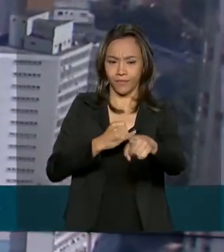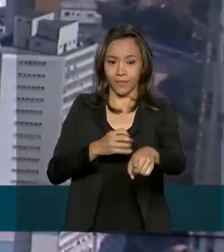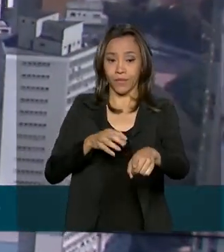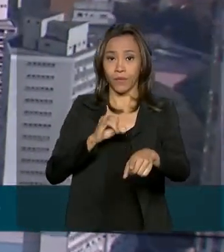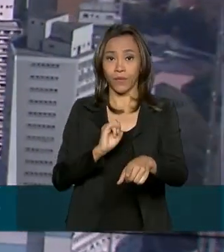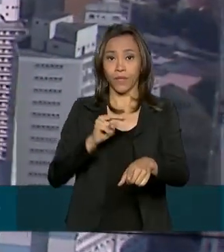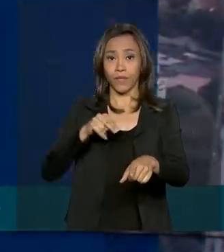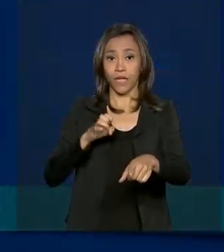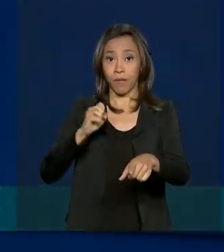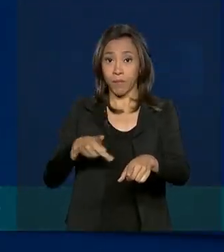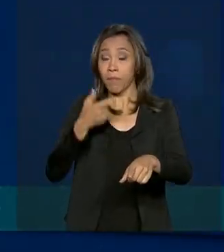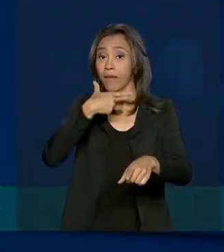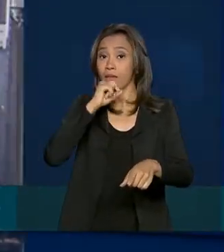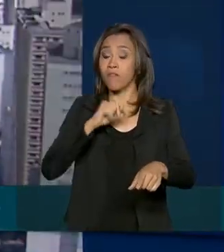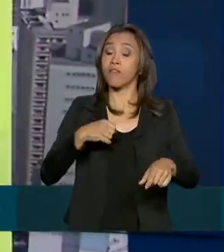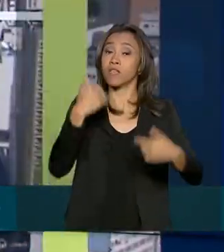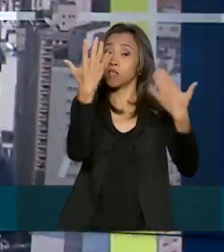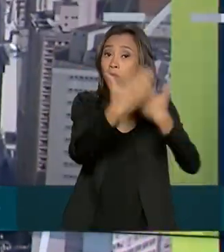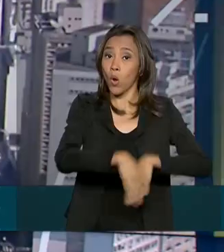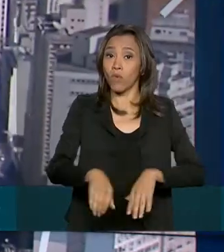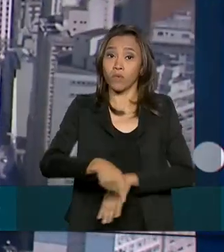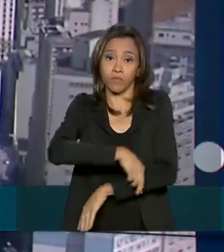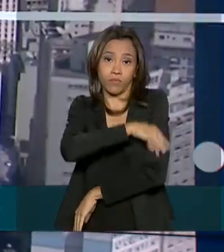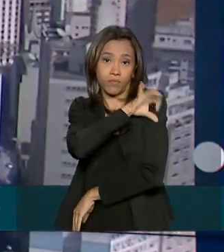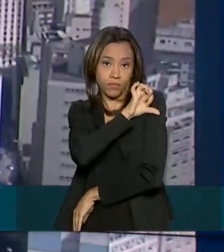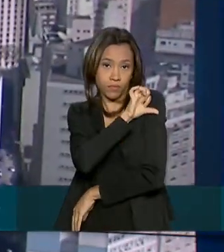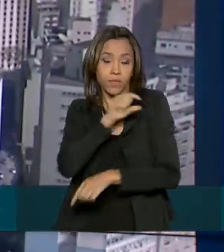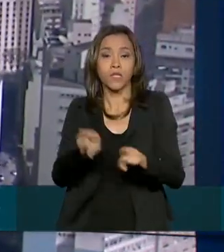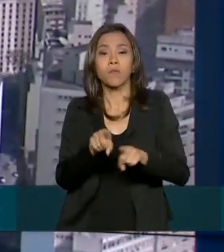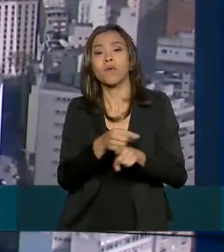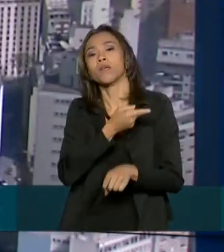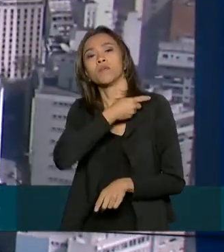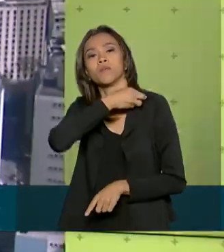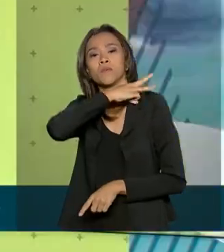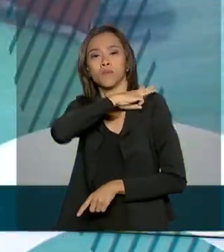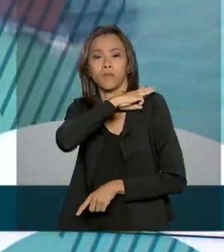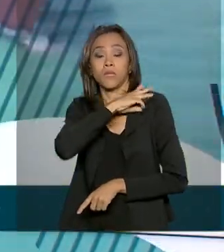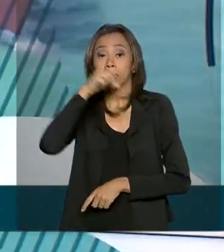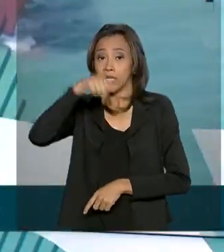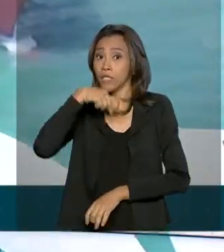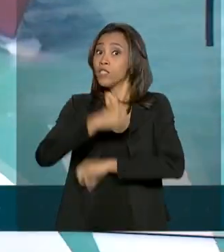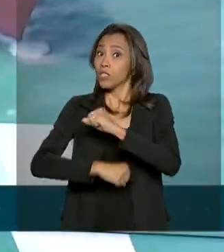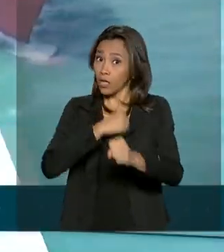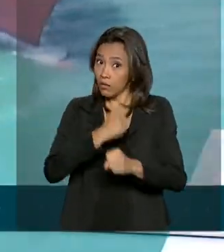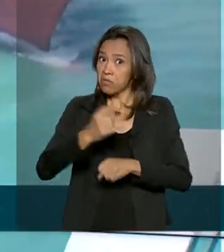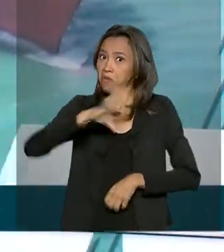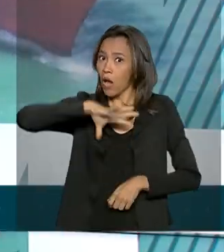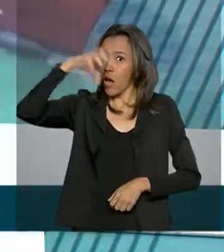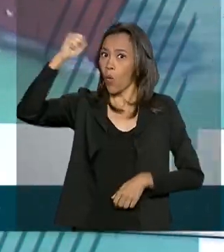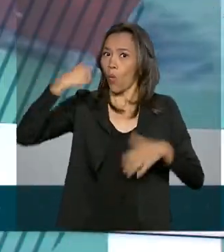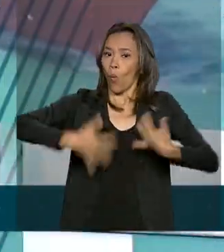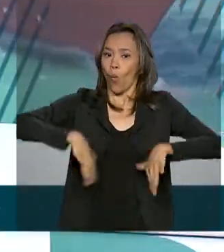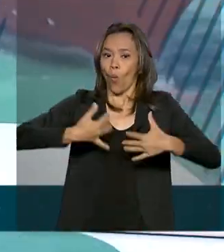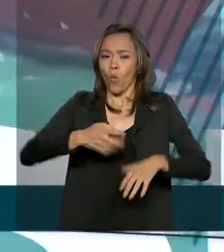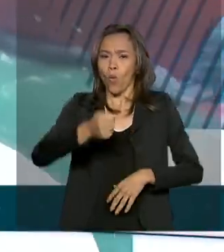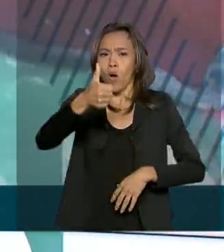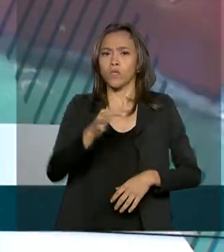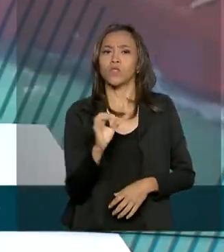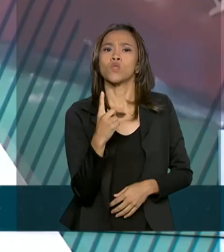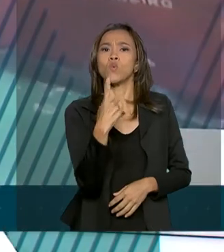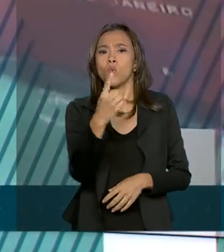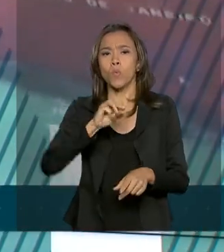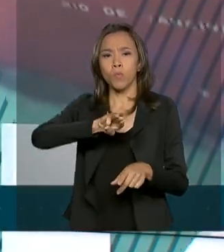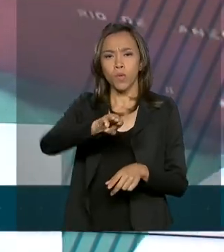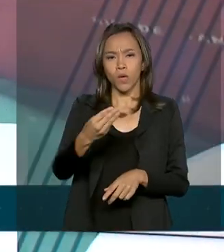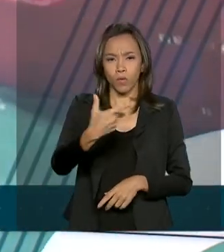provas do ensino fundamental quanto do ensino médio. Na edição deste ano, o Enseja teve recorde de quase 1 milhão e 200 mil participantes,